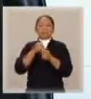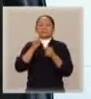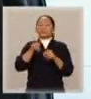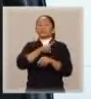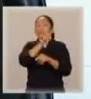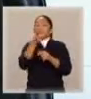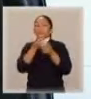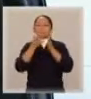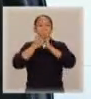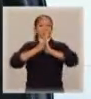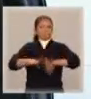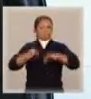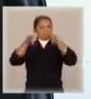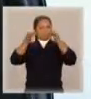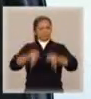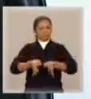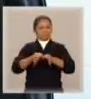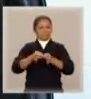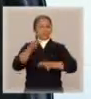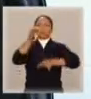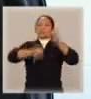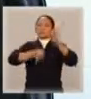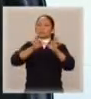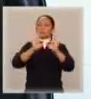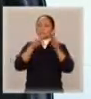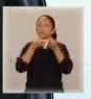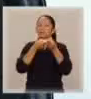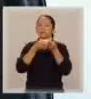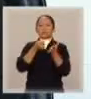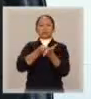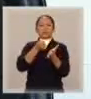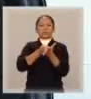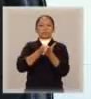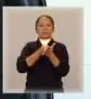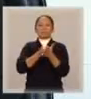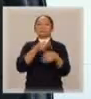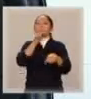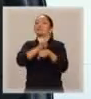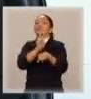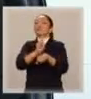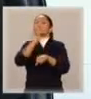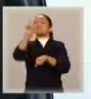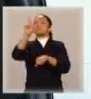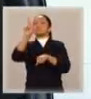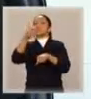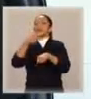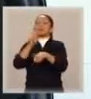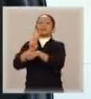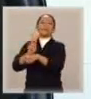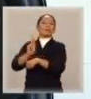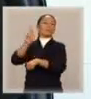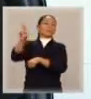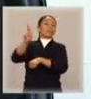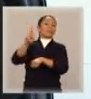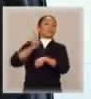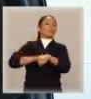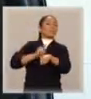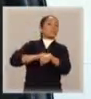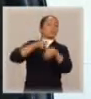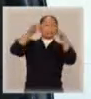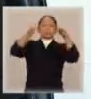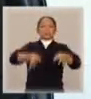separação, o juiz da família tem que estabelecer a guarda dos filhos, estabelecer o regime de visitação,